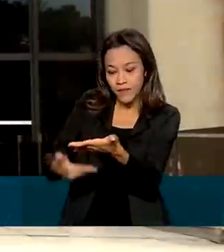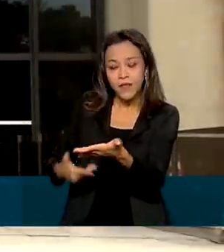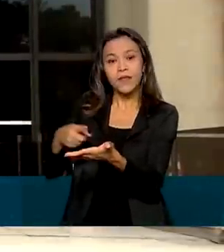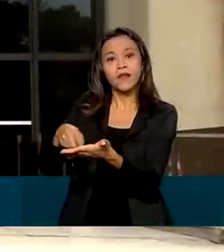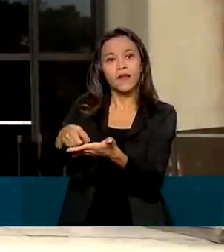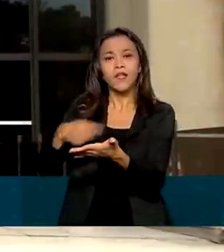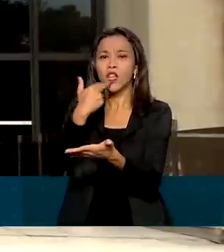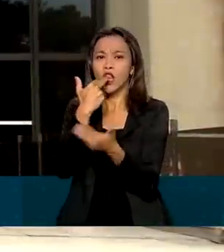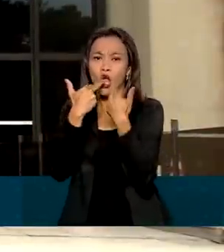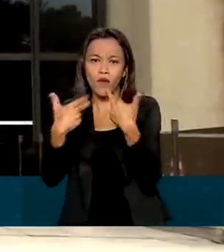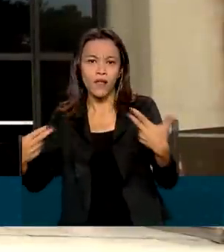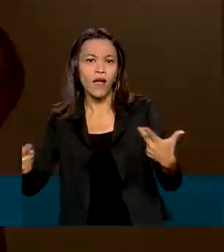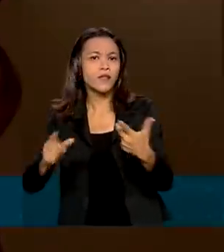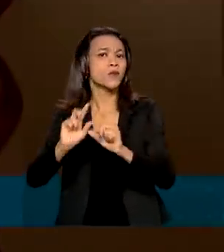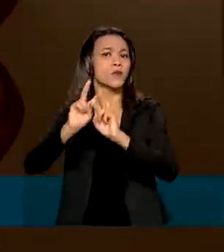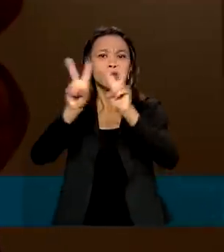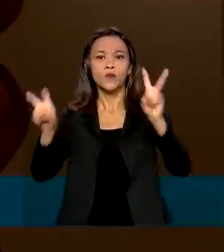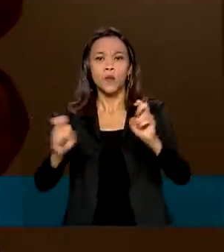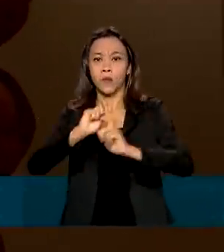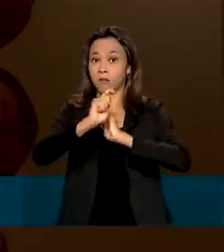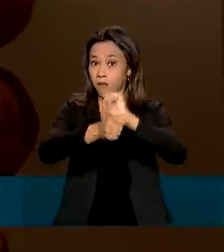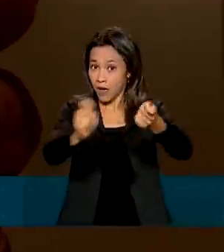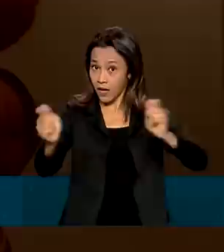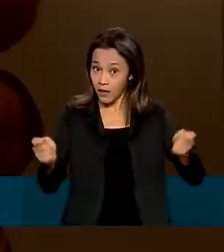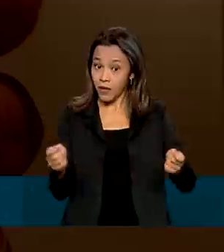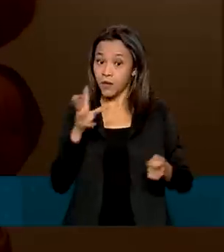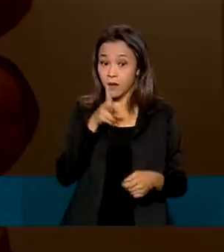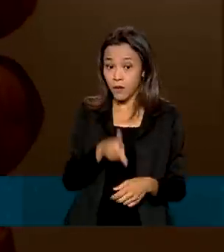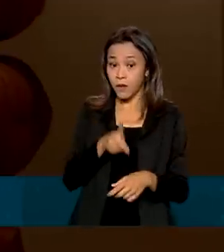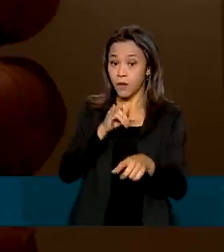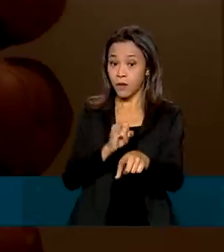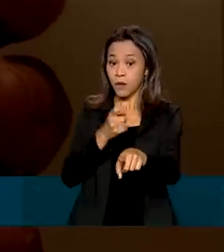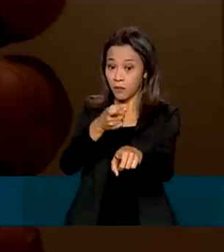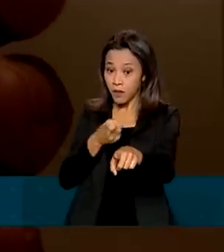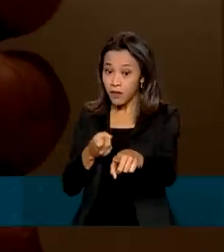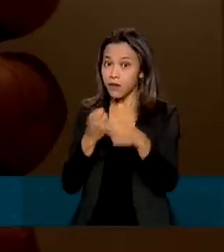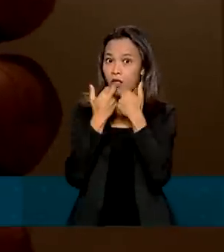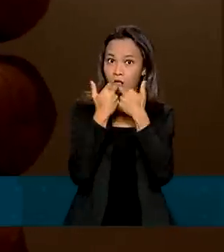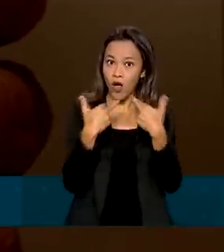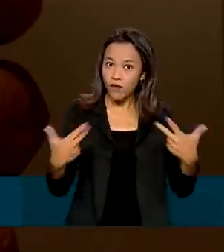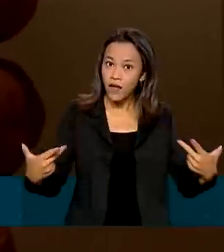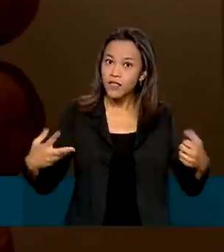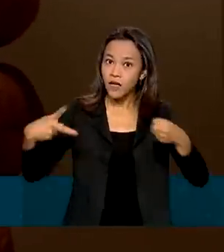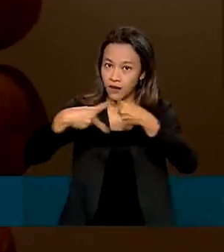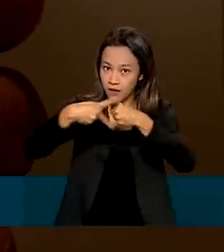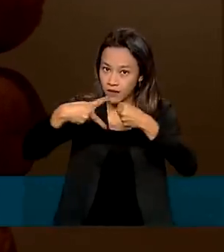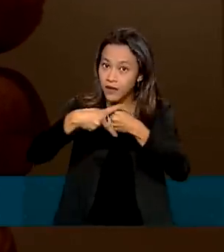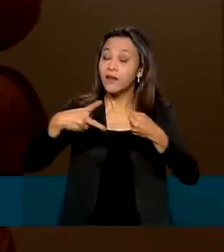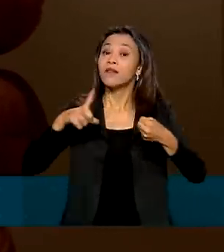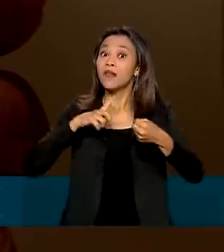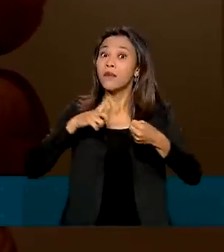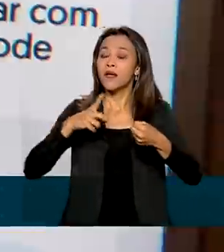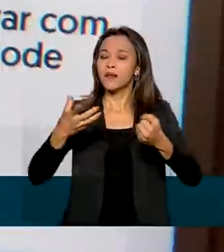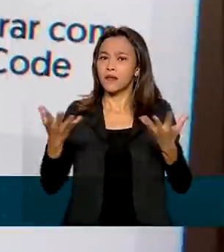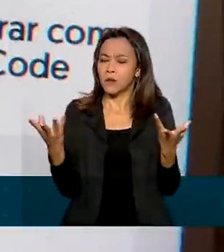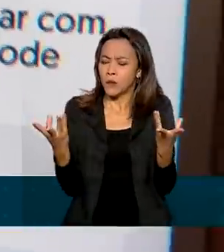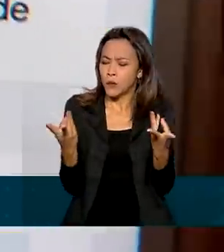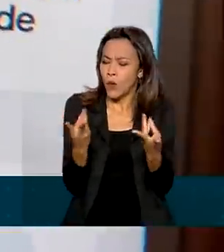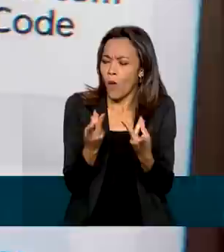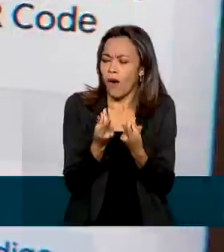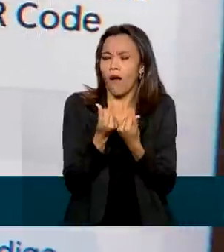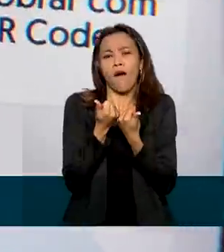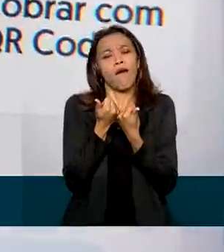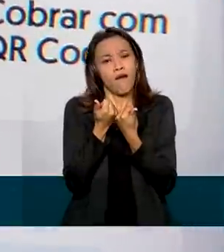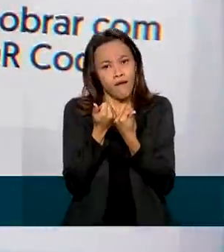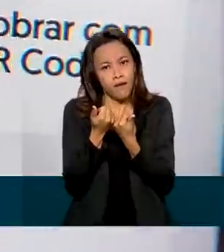Inovação de Pagamento. O PIX foi considerado, além de inovador, responsável por ganhos de eficiência e um